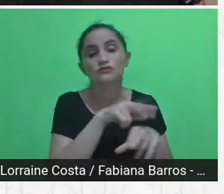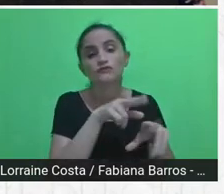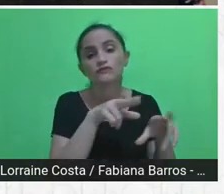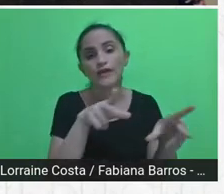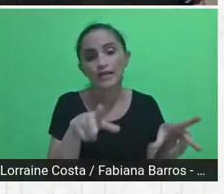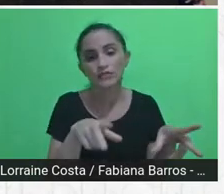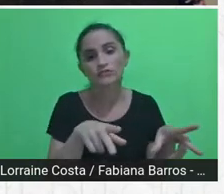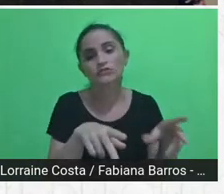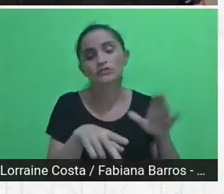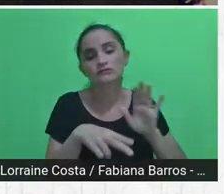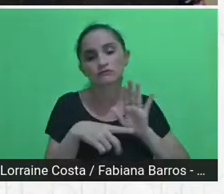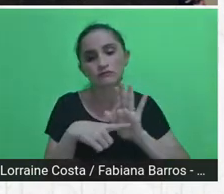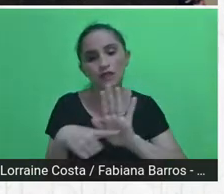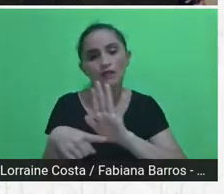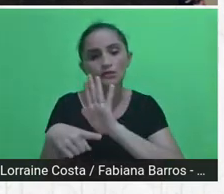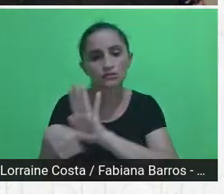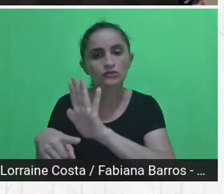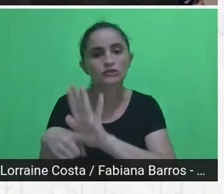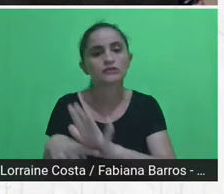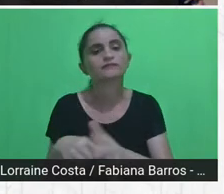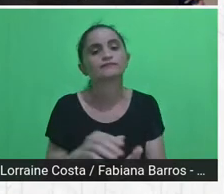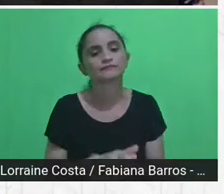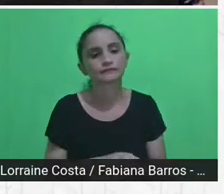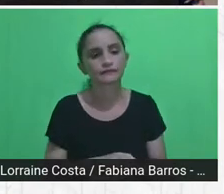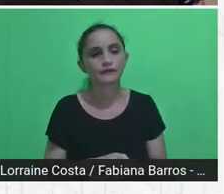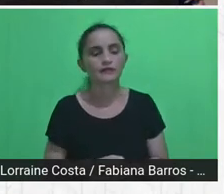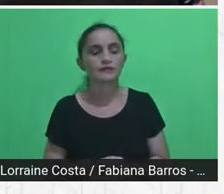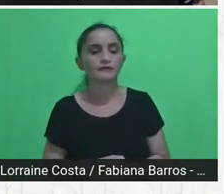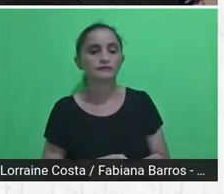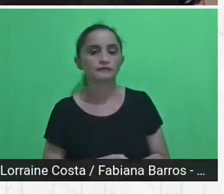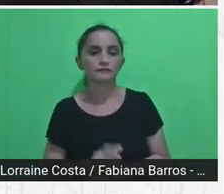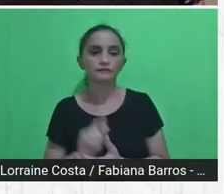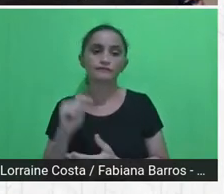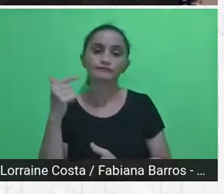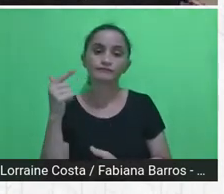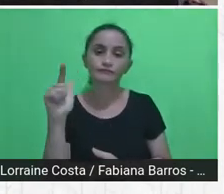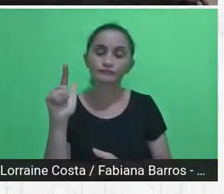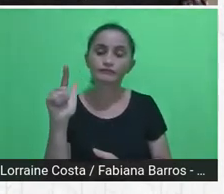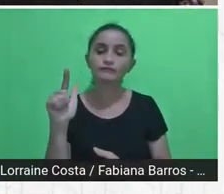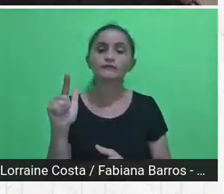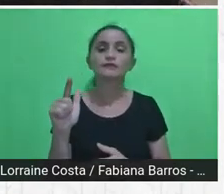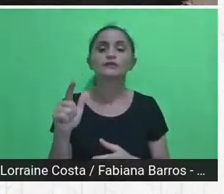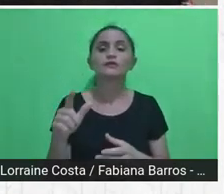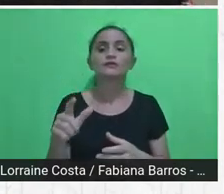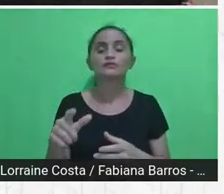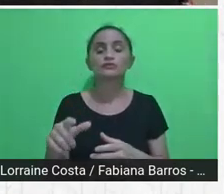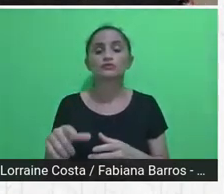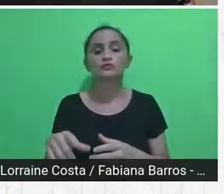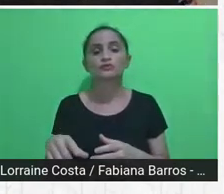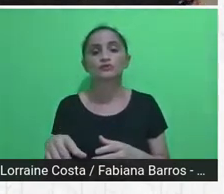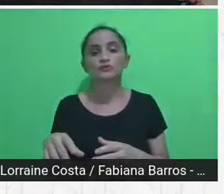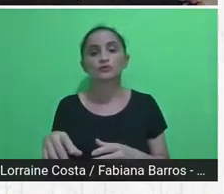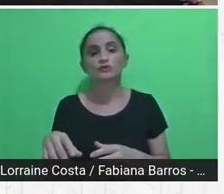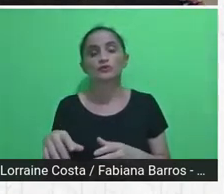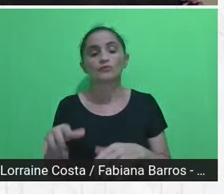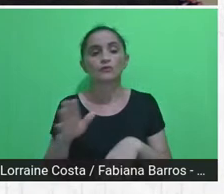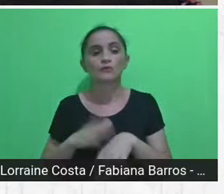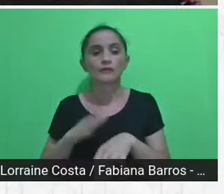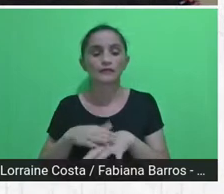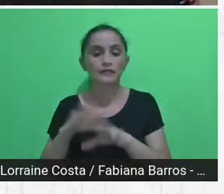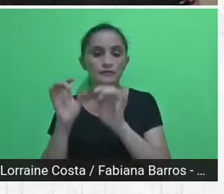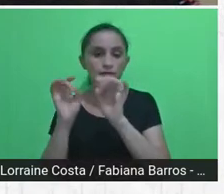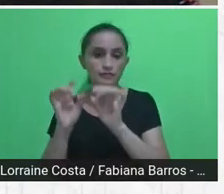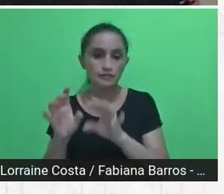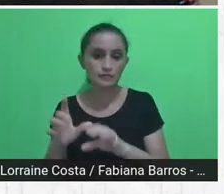engajados nisso na próxima edição da nossa especialização. pode passar,